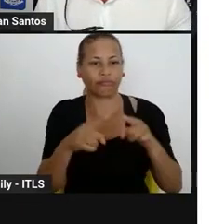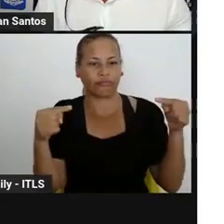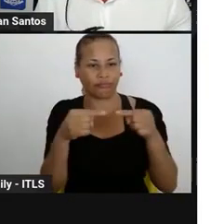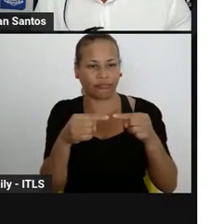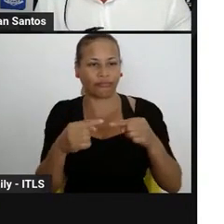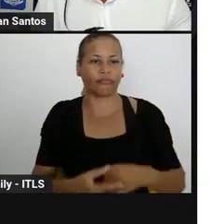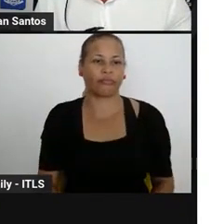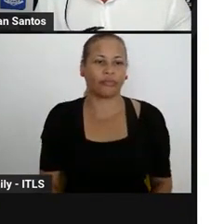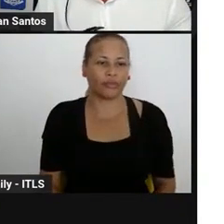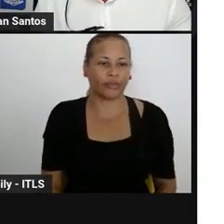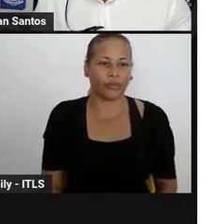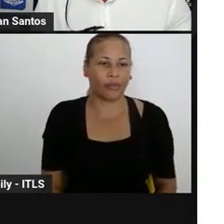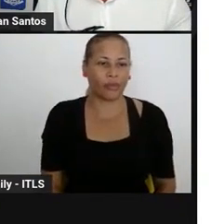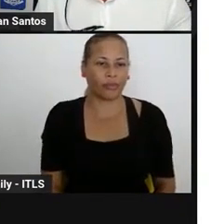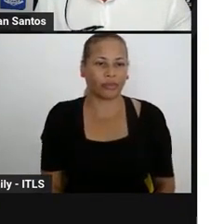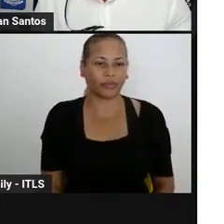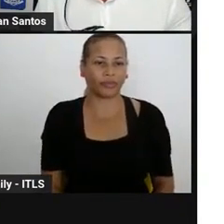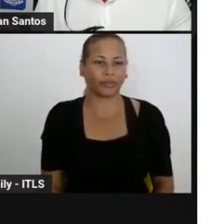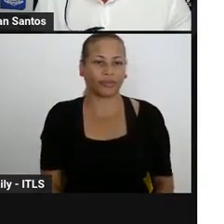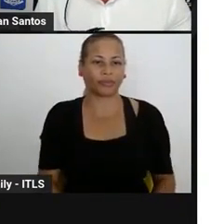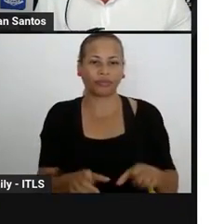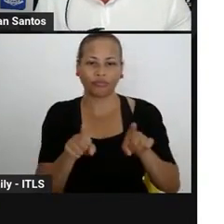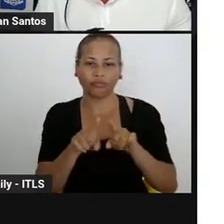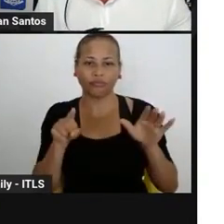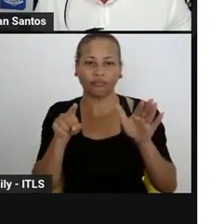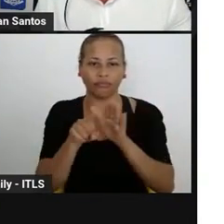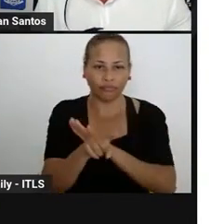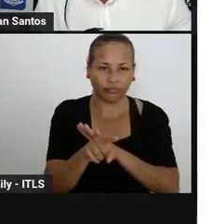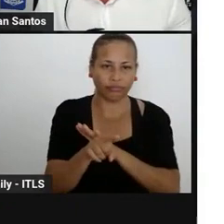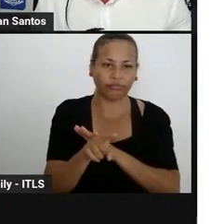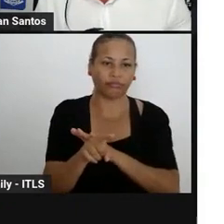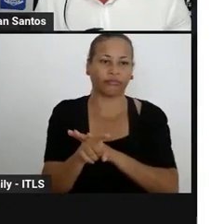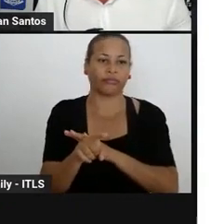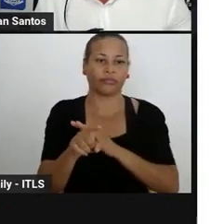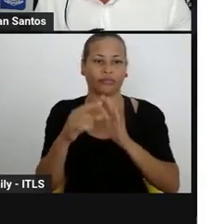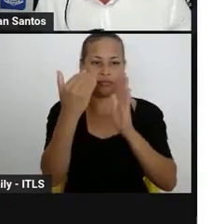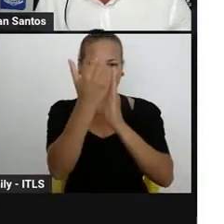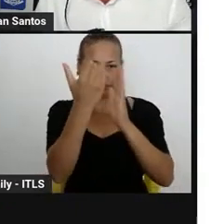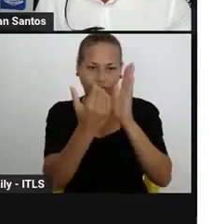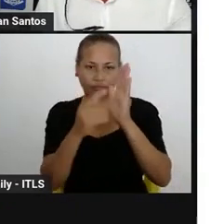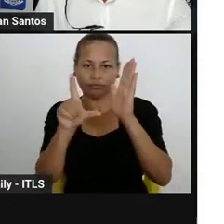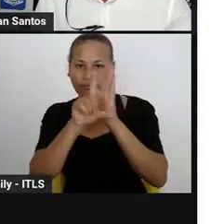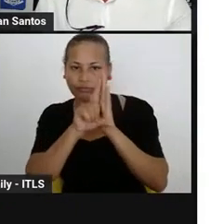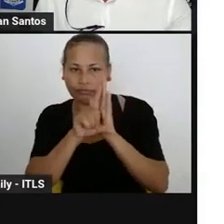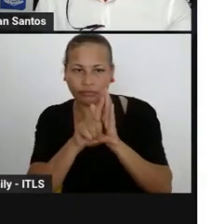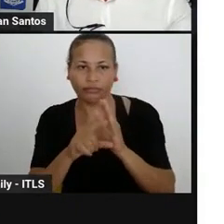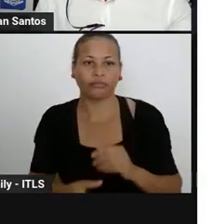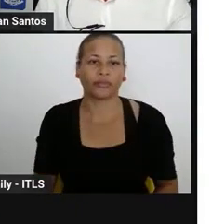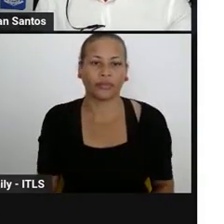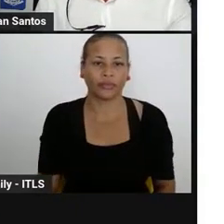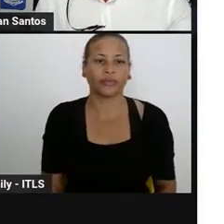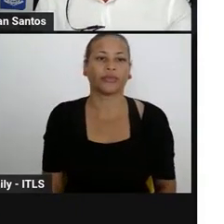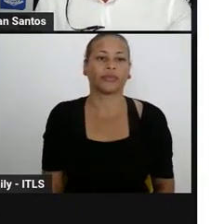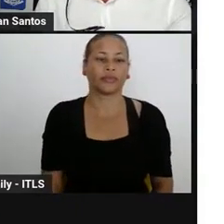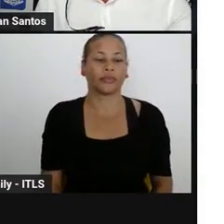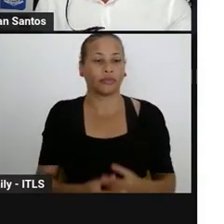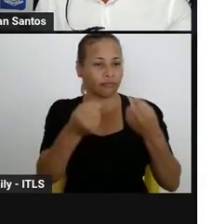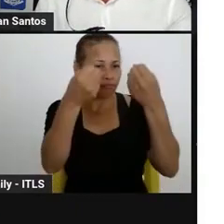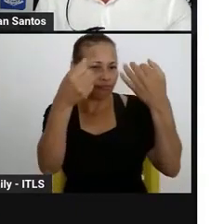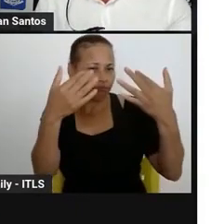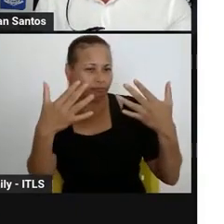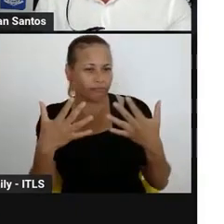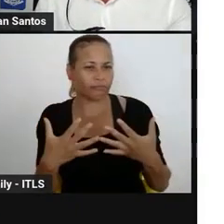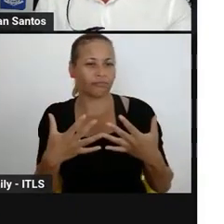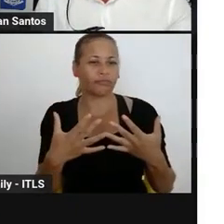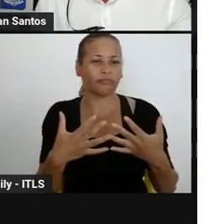O ementário, presente também no anexo 4 da resolução do Conselho Municipal de Educação,